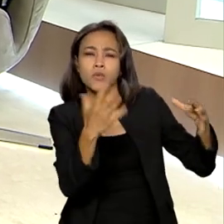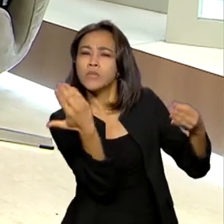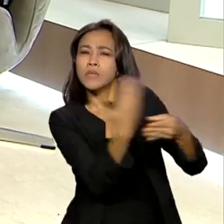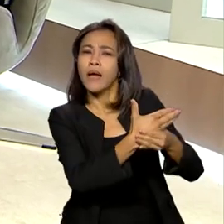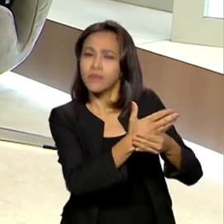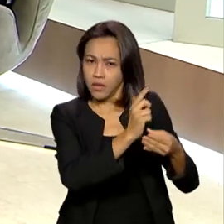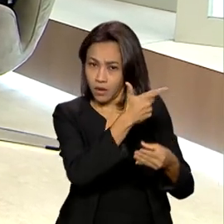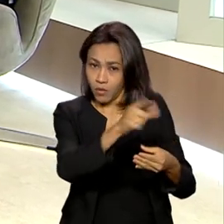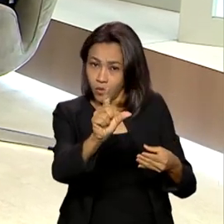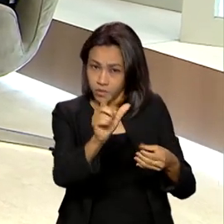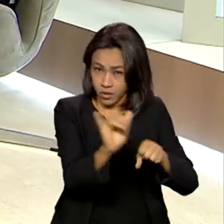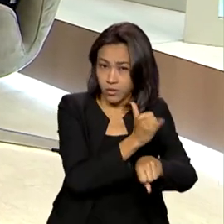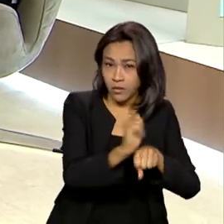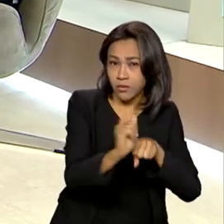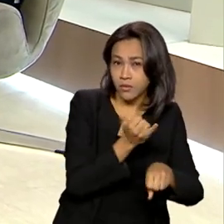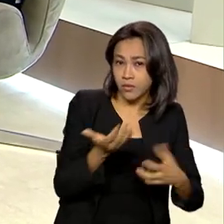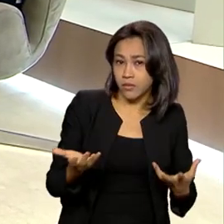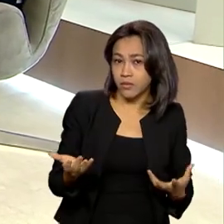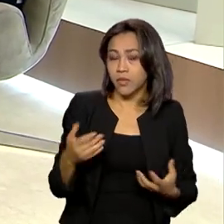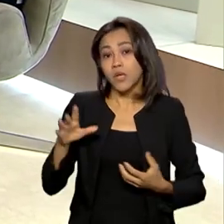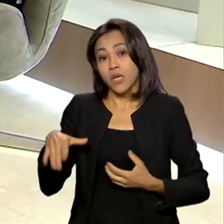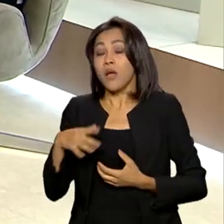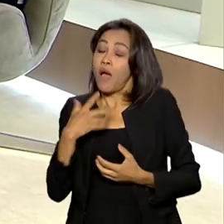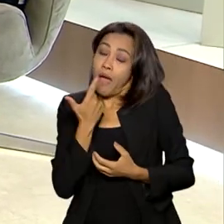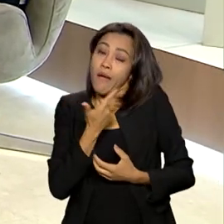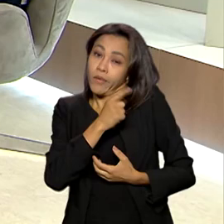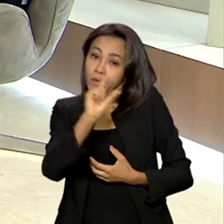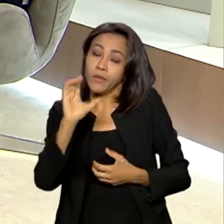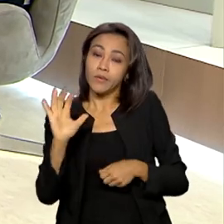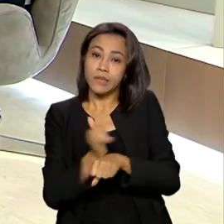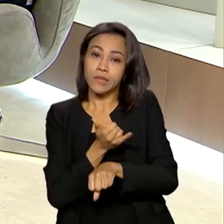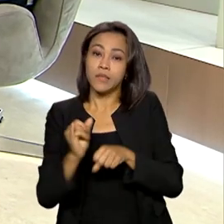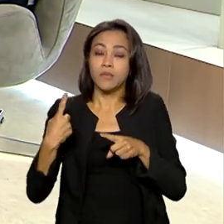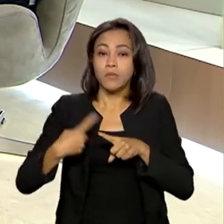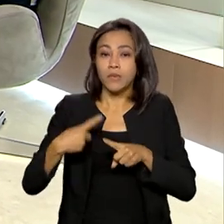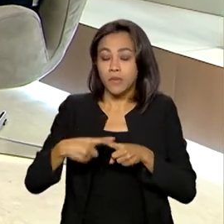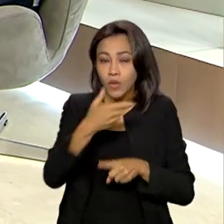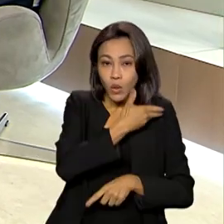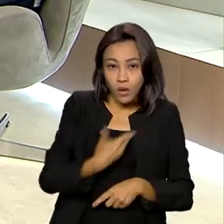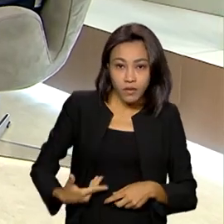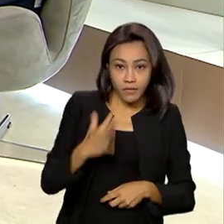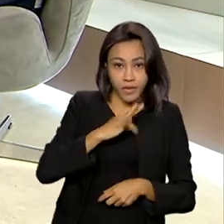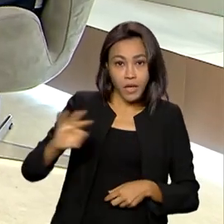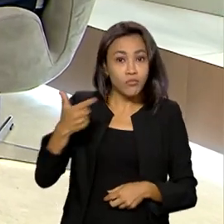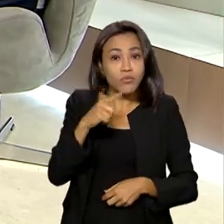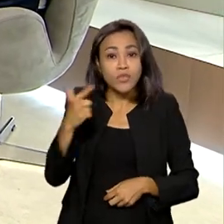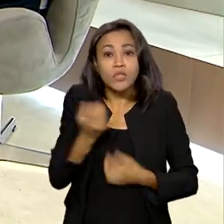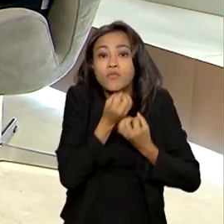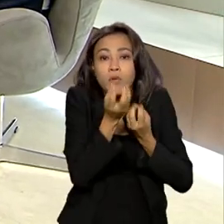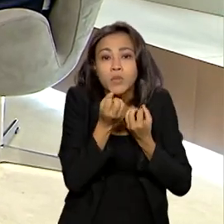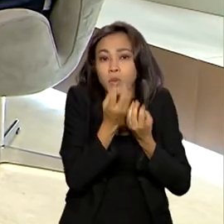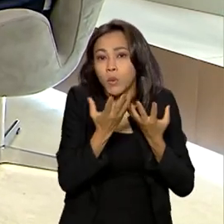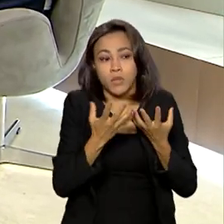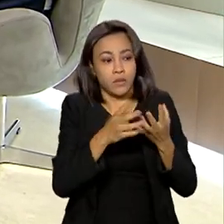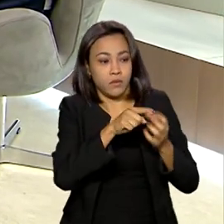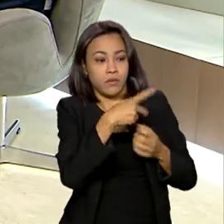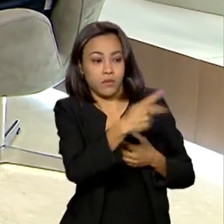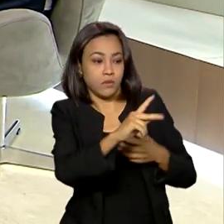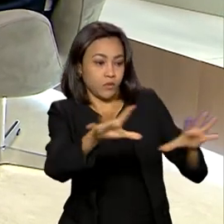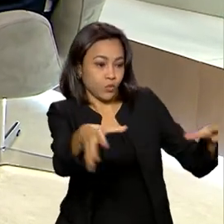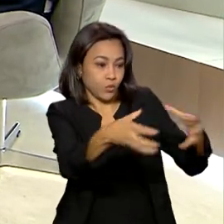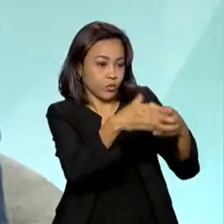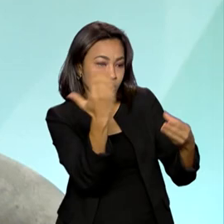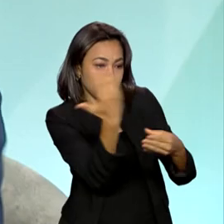forma, não é isso? Com relação aos taxistas, funcionou de outra forma porque o governo federal não dispunha de uma base de dados, nós não conhecíamos